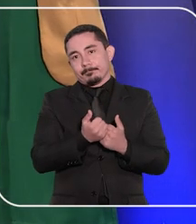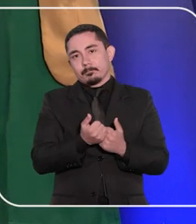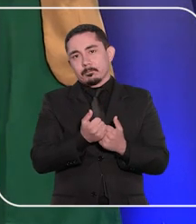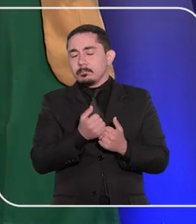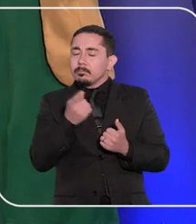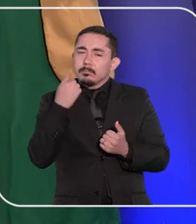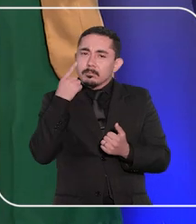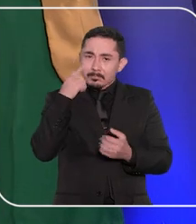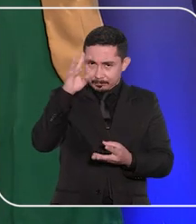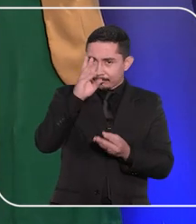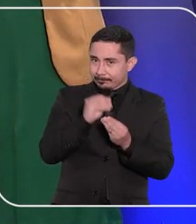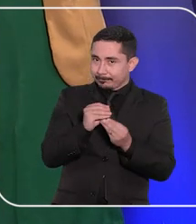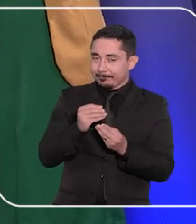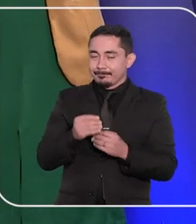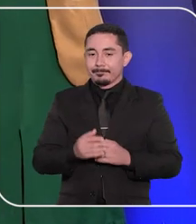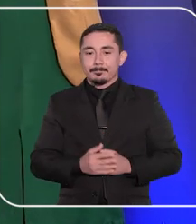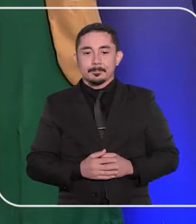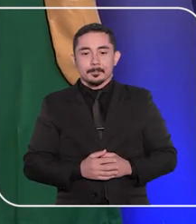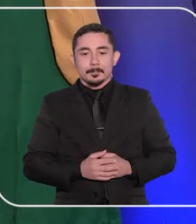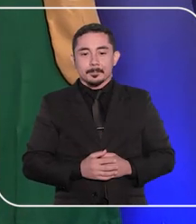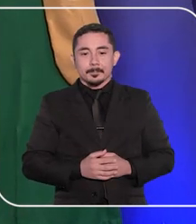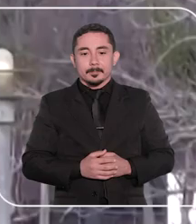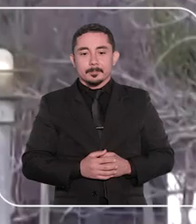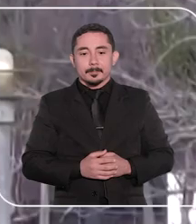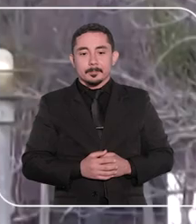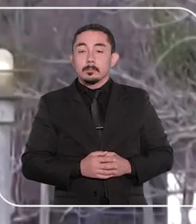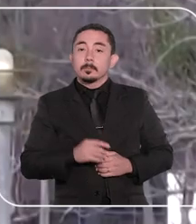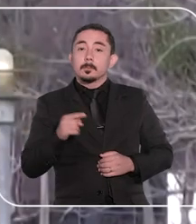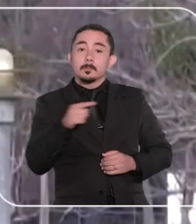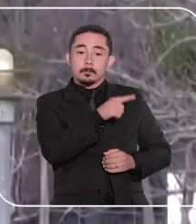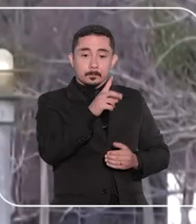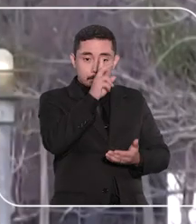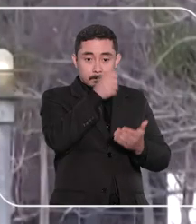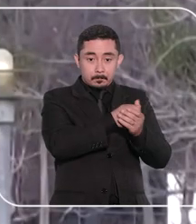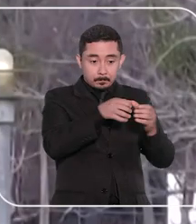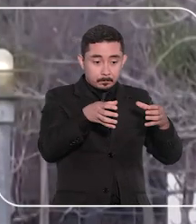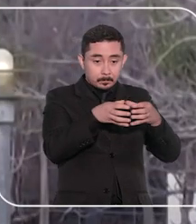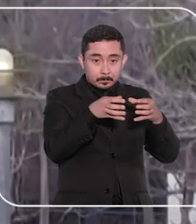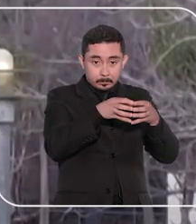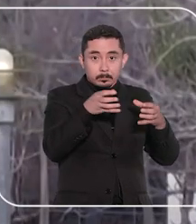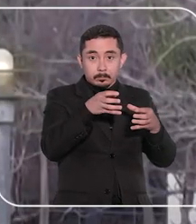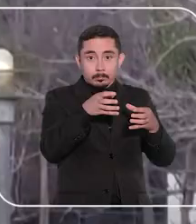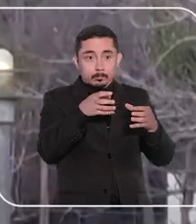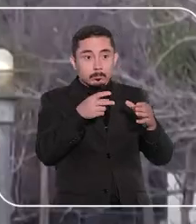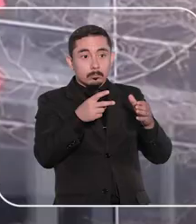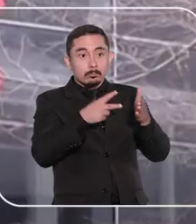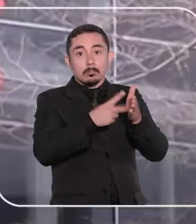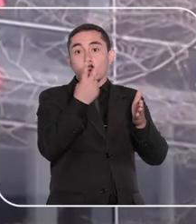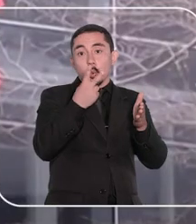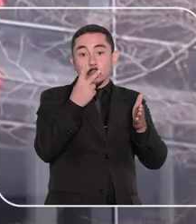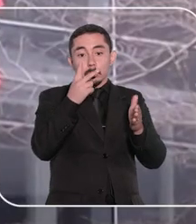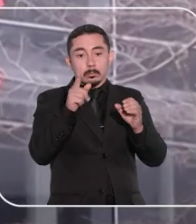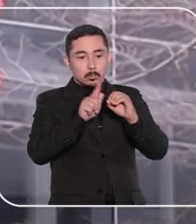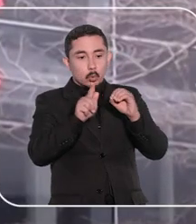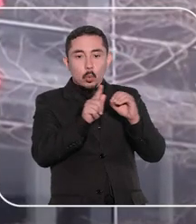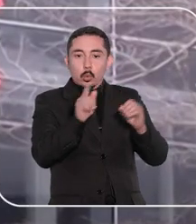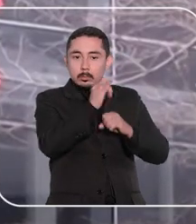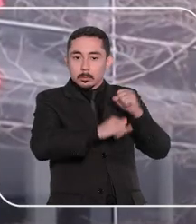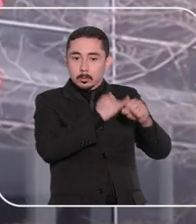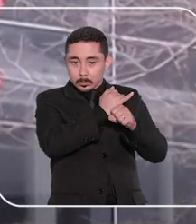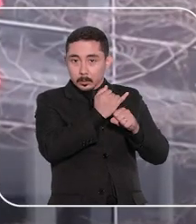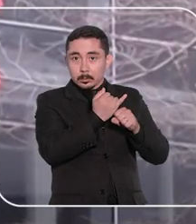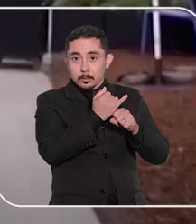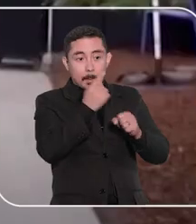Vamos entender melhor na reportagem. O colegiado manteve decisão de segunda instância que condenou o Google